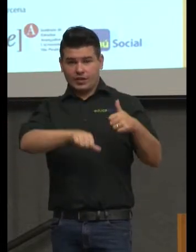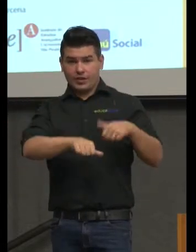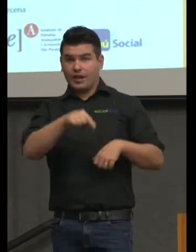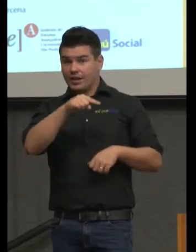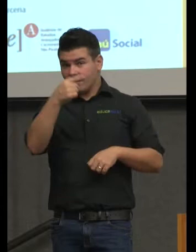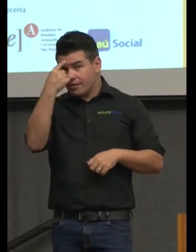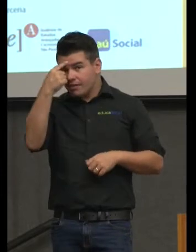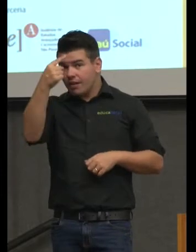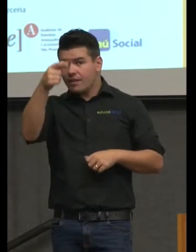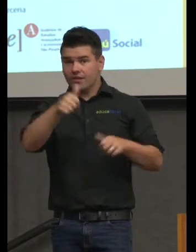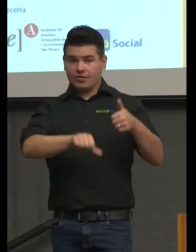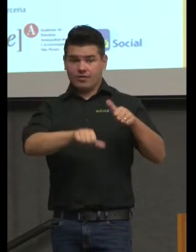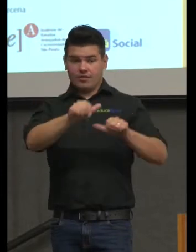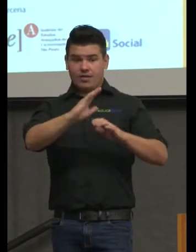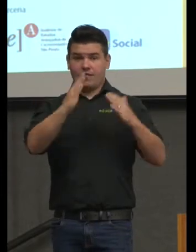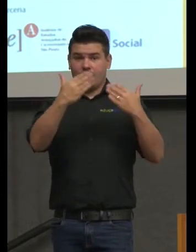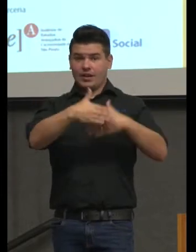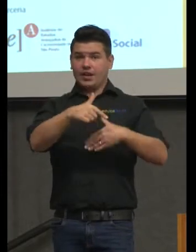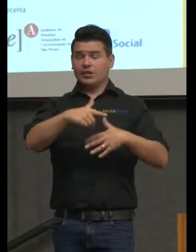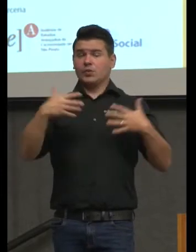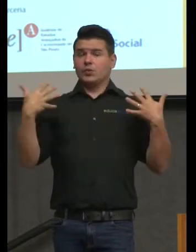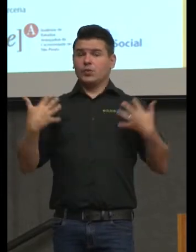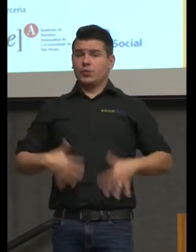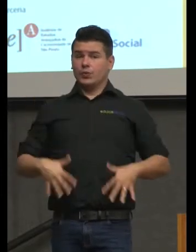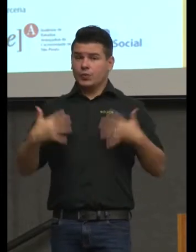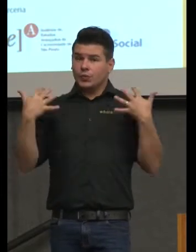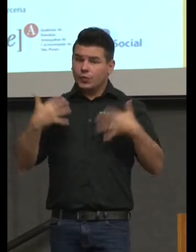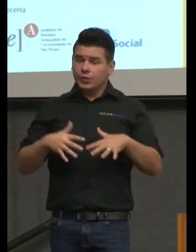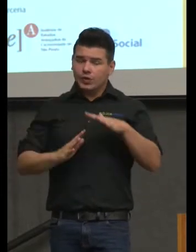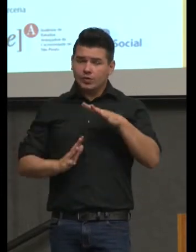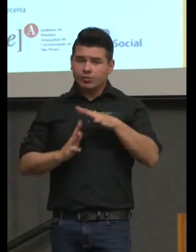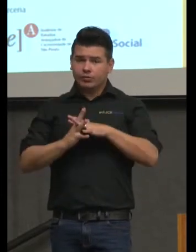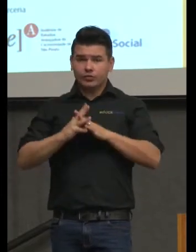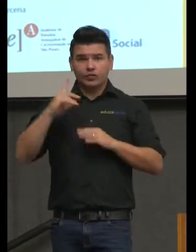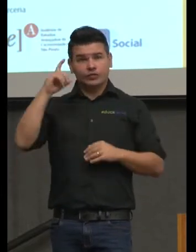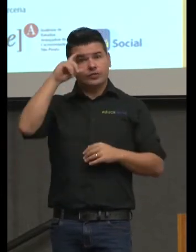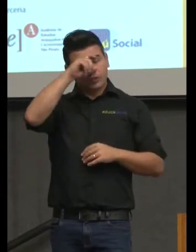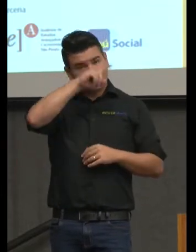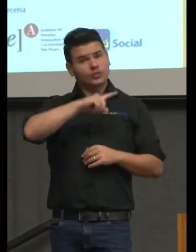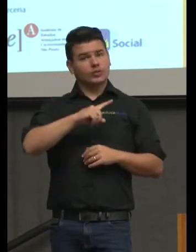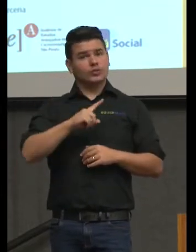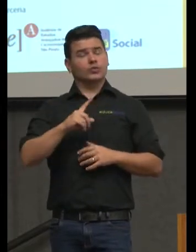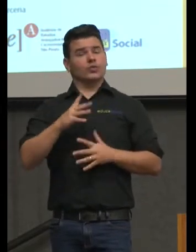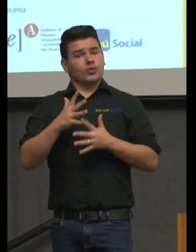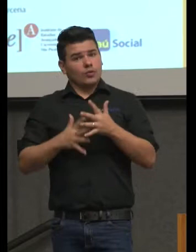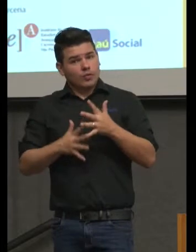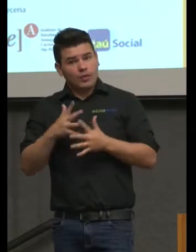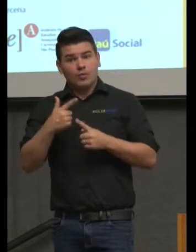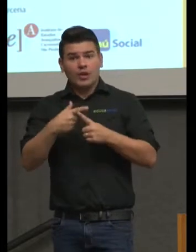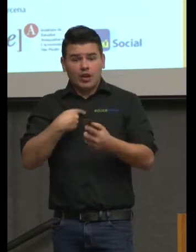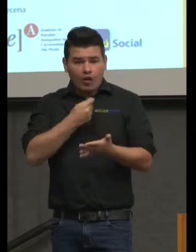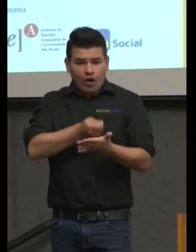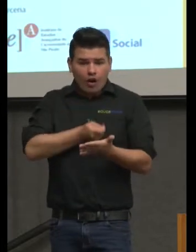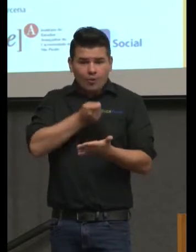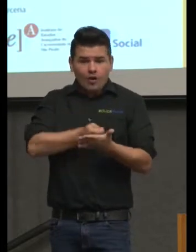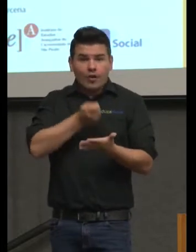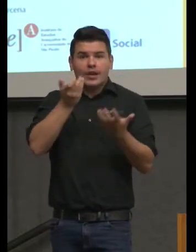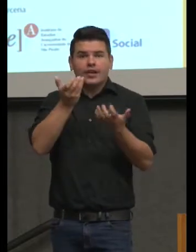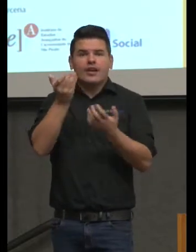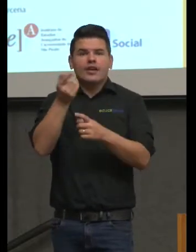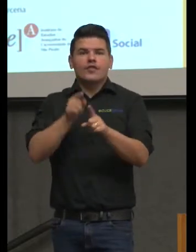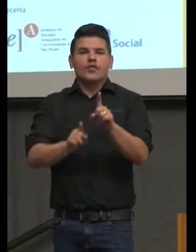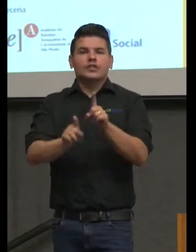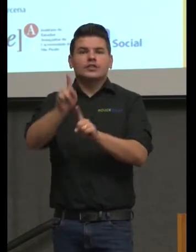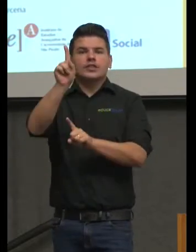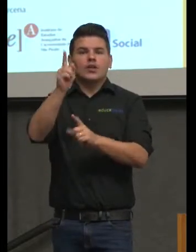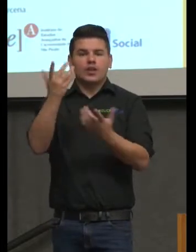muito mais complicada difícil complexa do que cobrar devolução do que nós